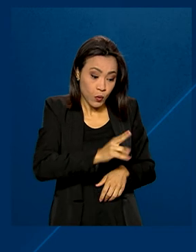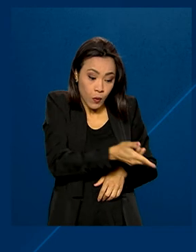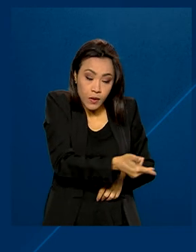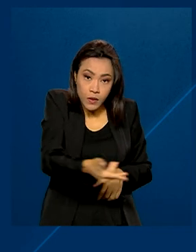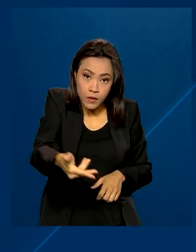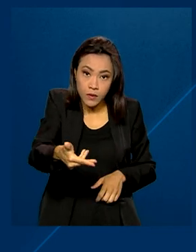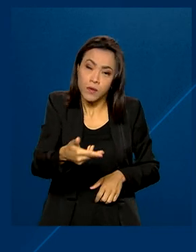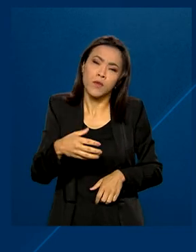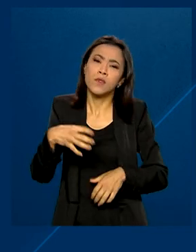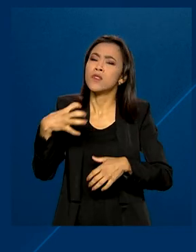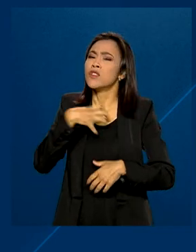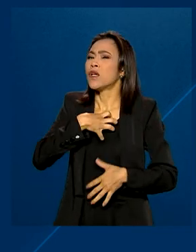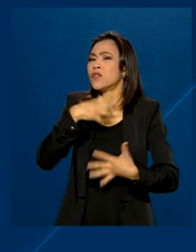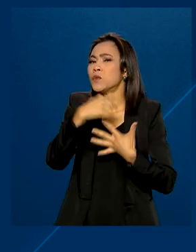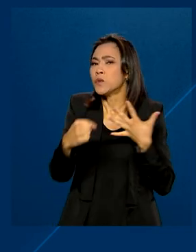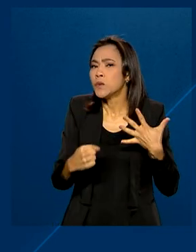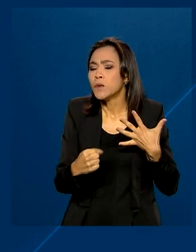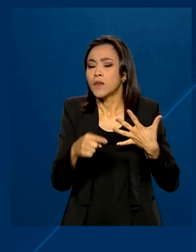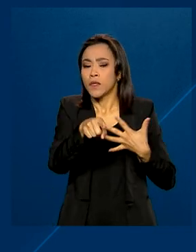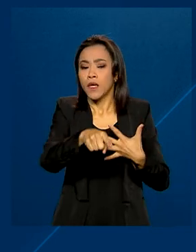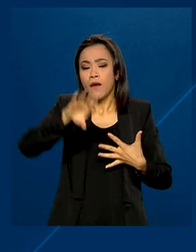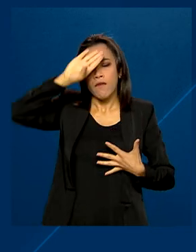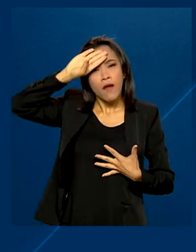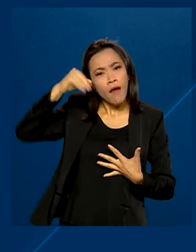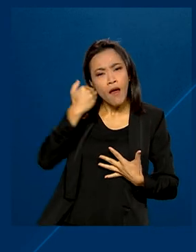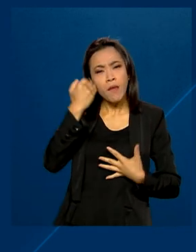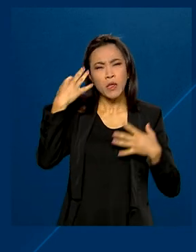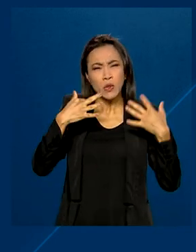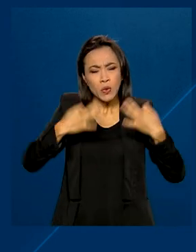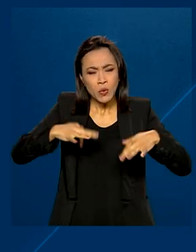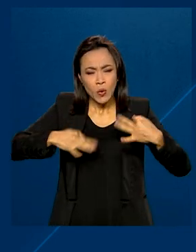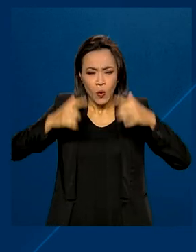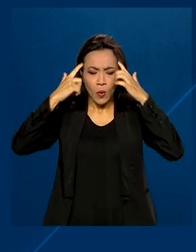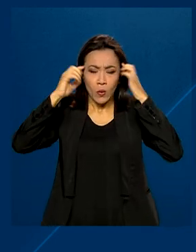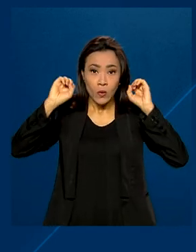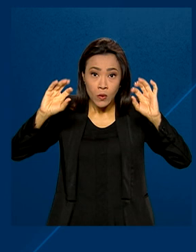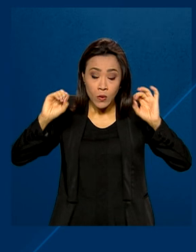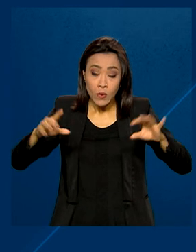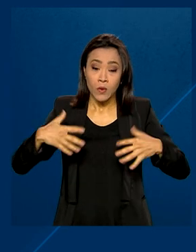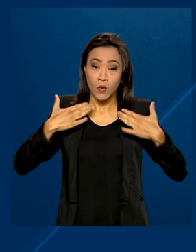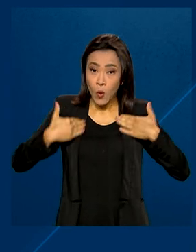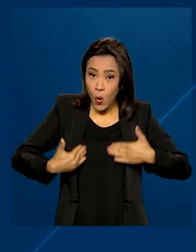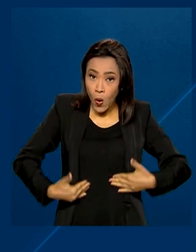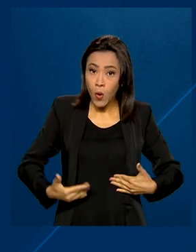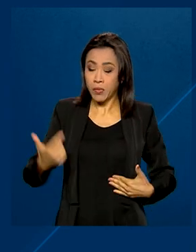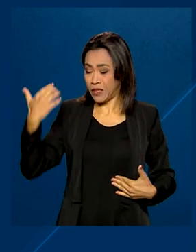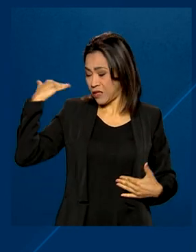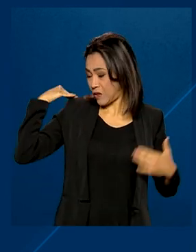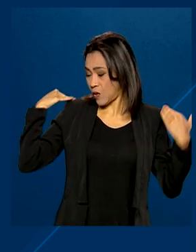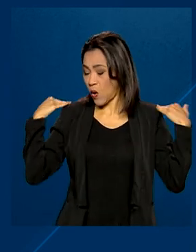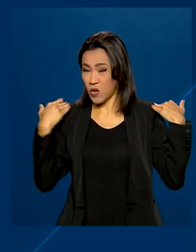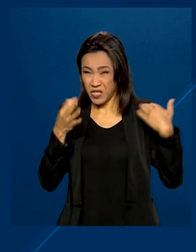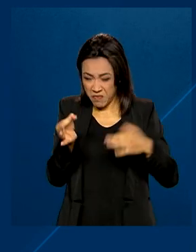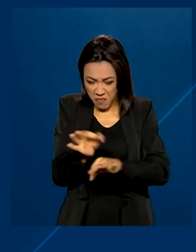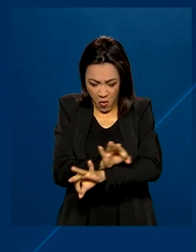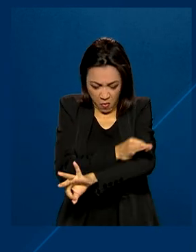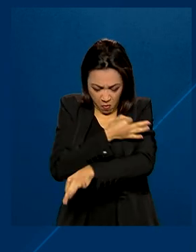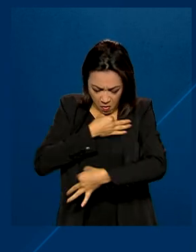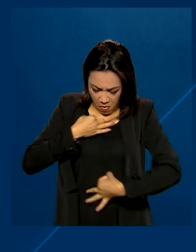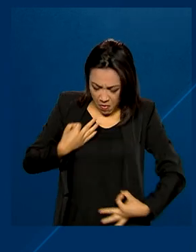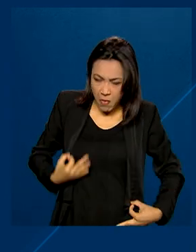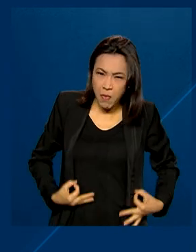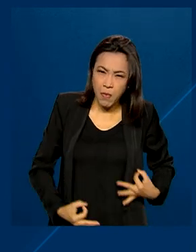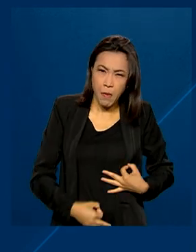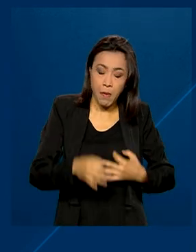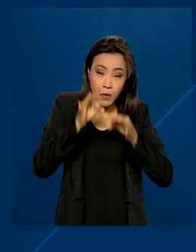Os sintomas incluem febre, dor de cabeça no corpo e nas costas, além de bolhas que se espalham principalmente